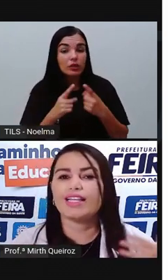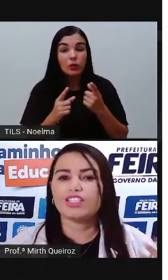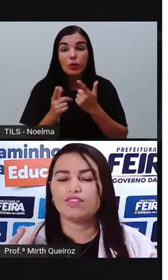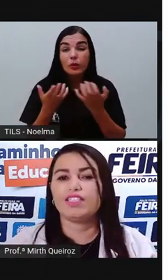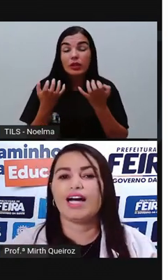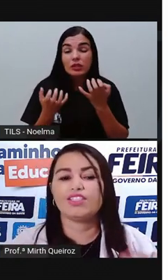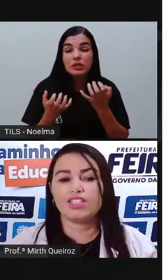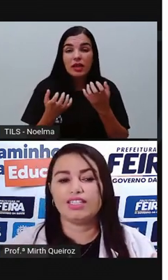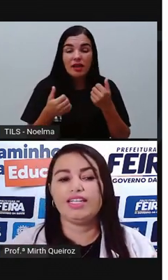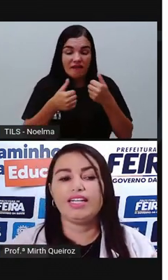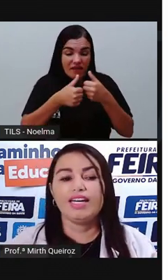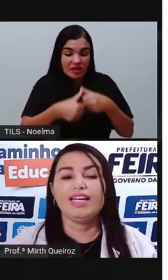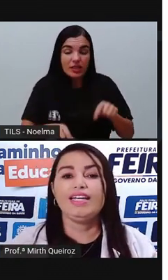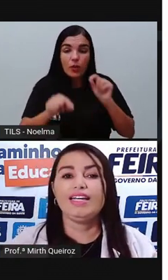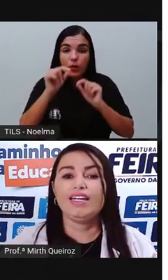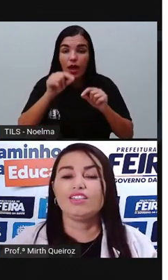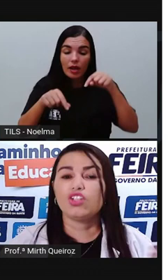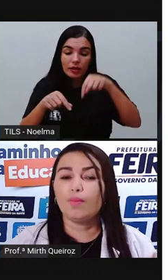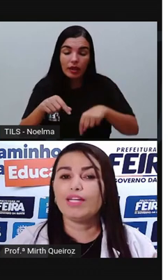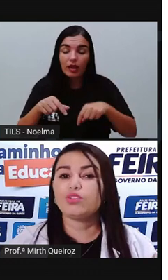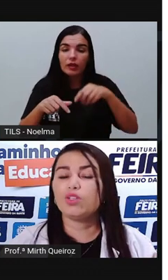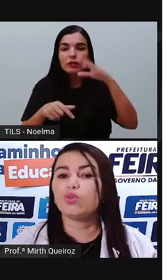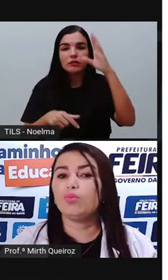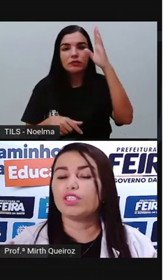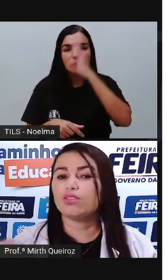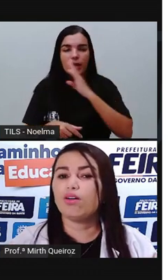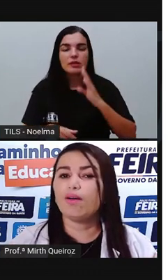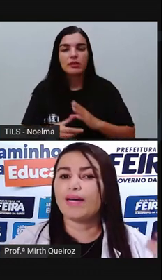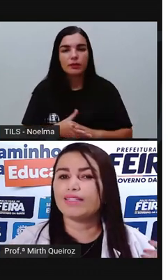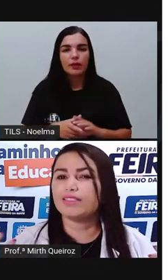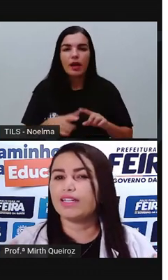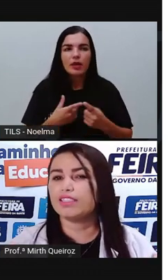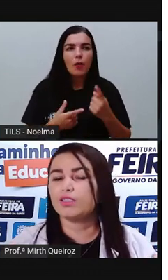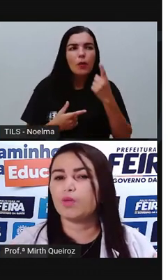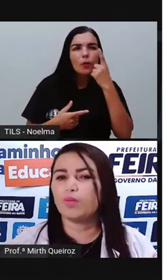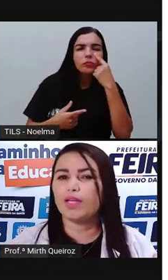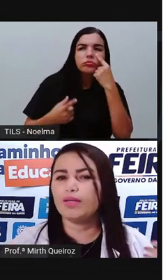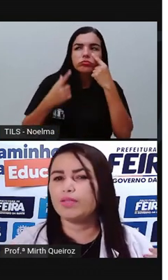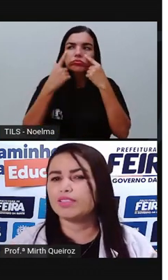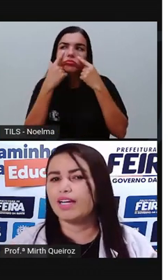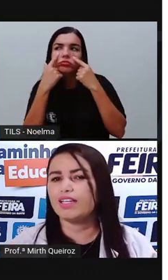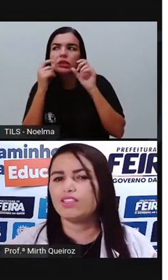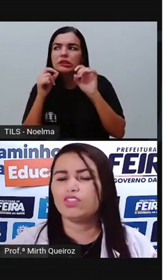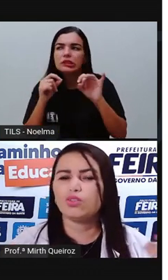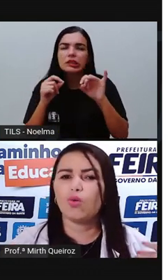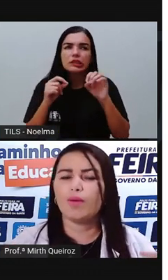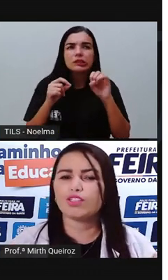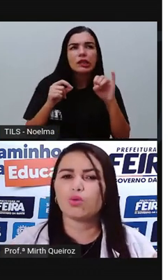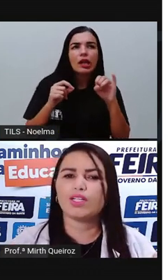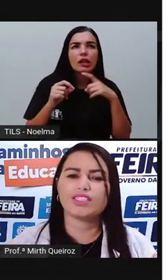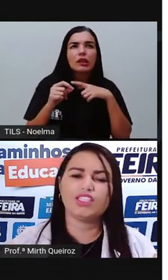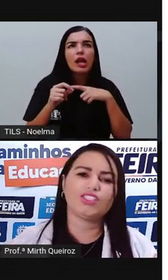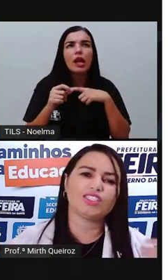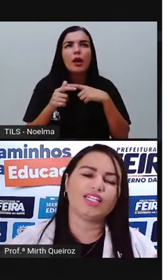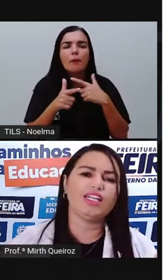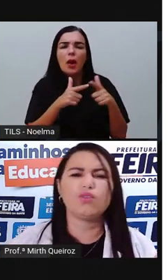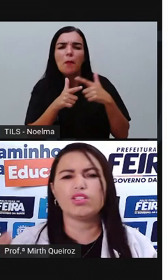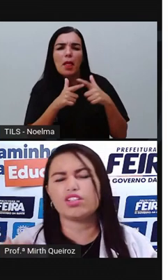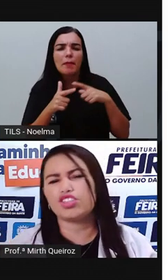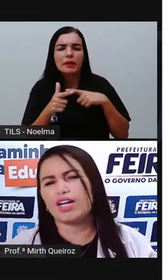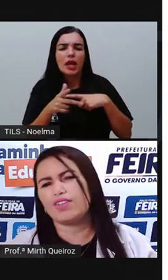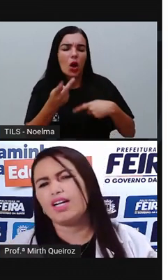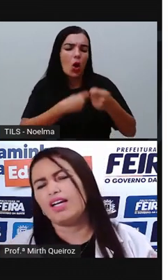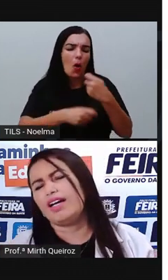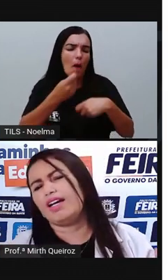naquela atividade ali, e somente quando começou a aparecer esses problemas, né? De comércio com as Índias aí,